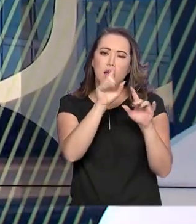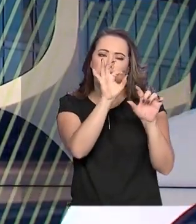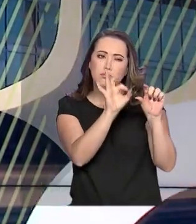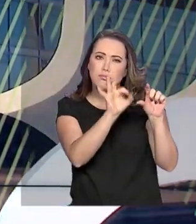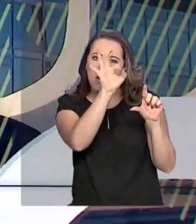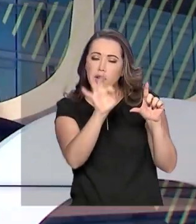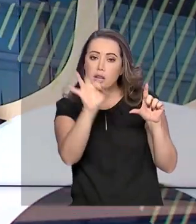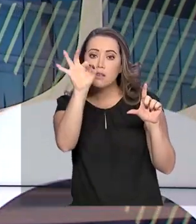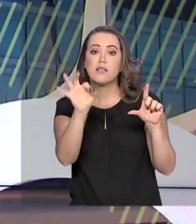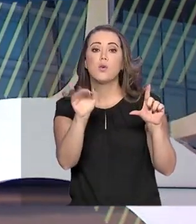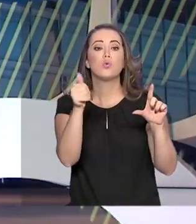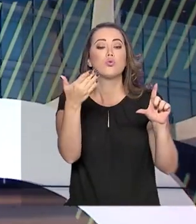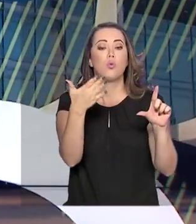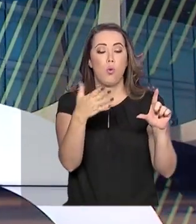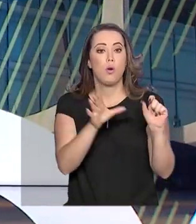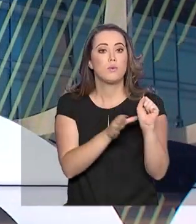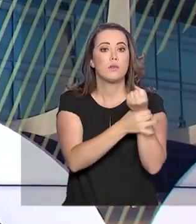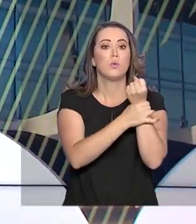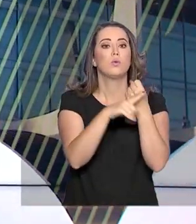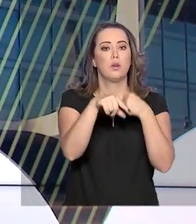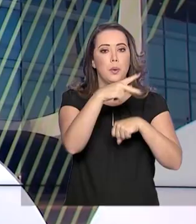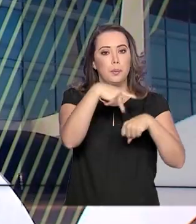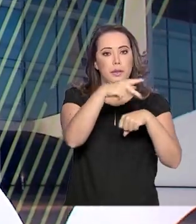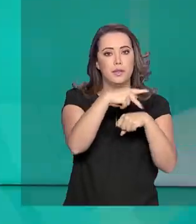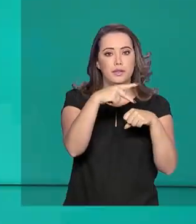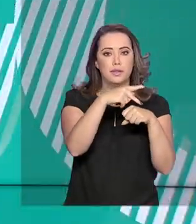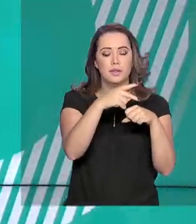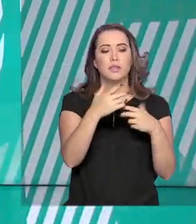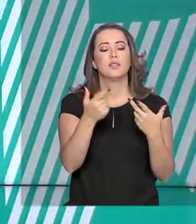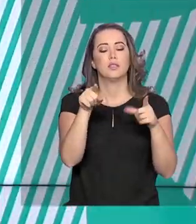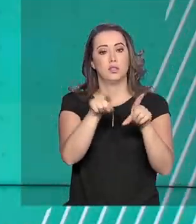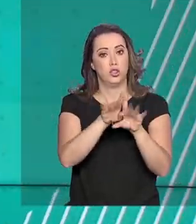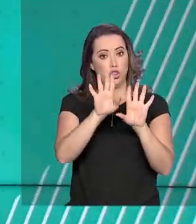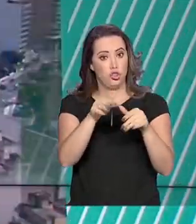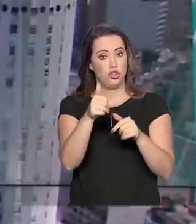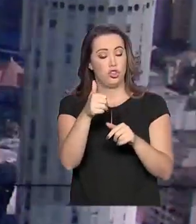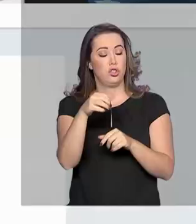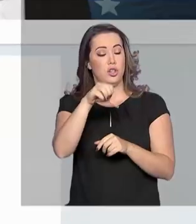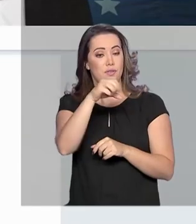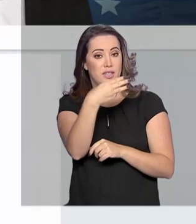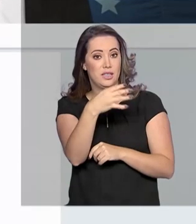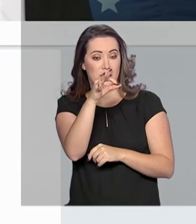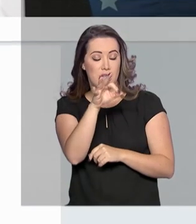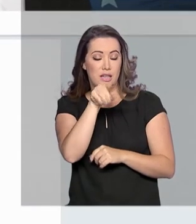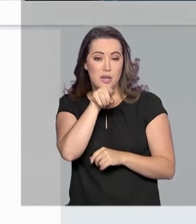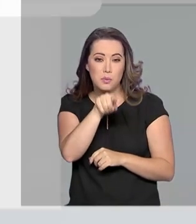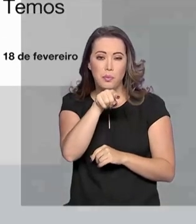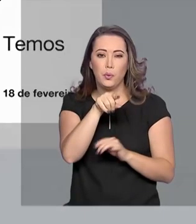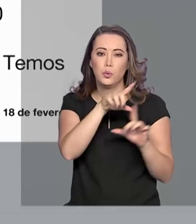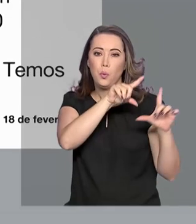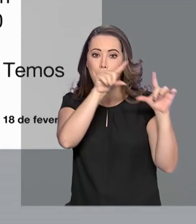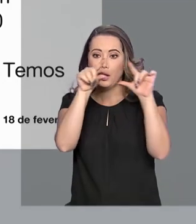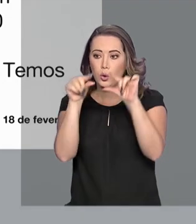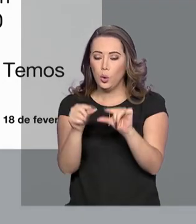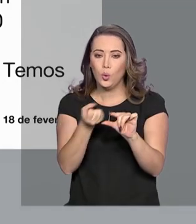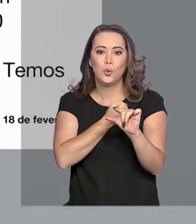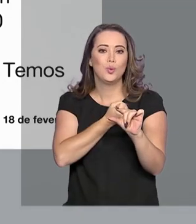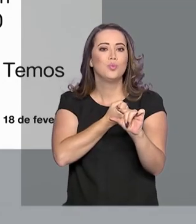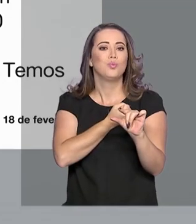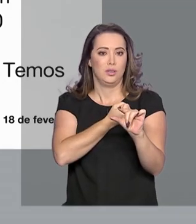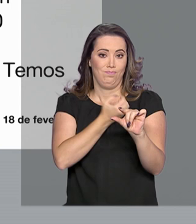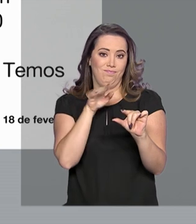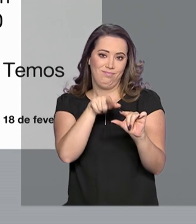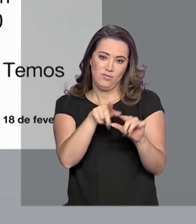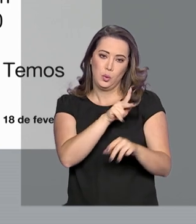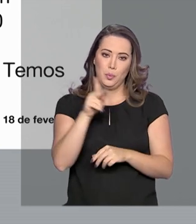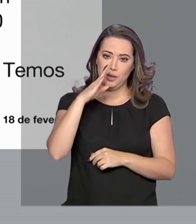governo chegou a 93 pontos, o menor nível em 12 anos. Agora há pouco pelas redes sociais, o presidente Jair Bolsonaro